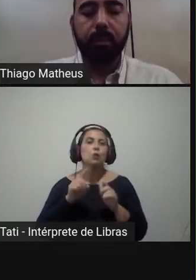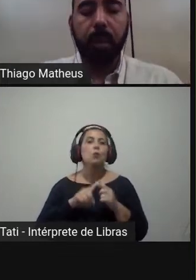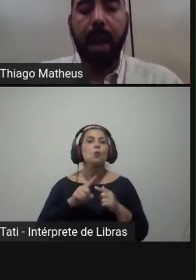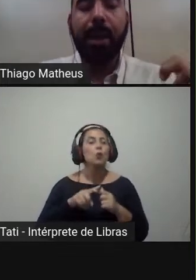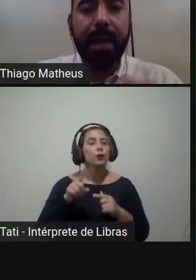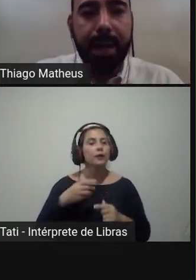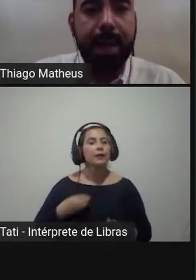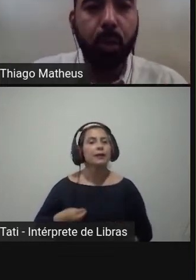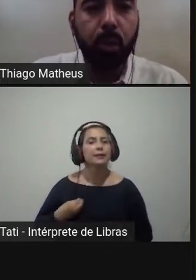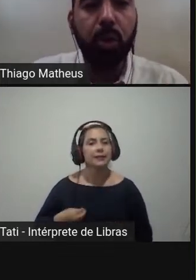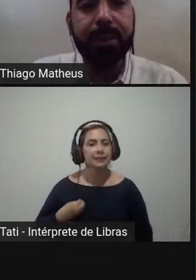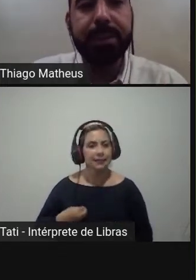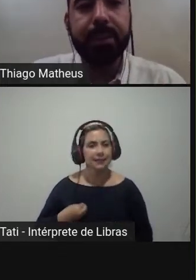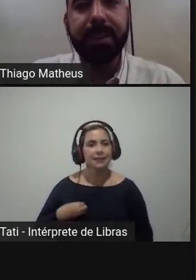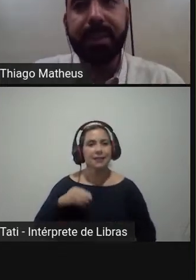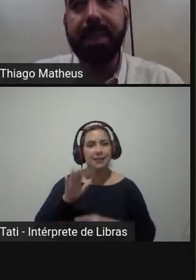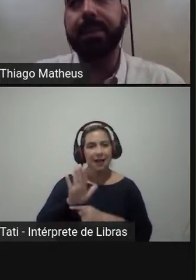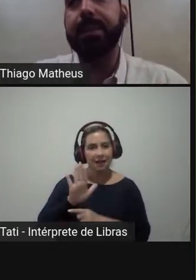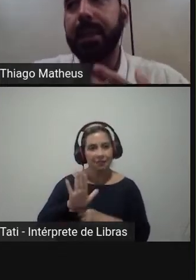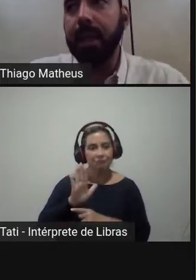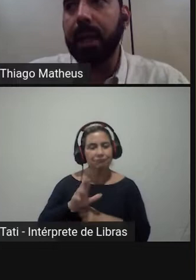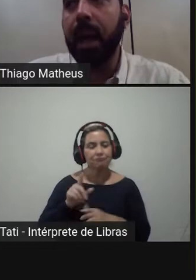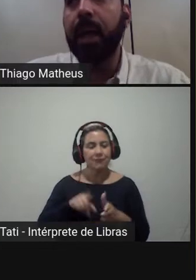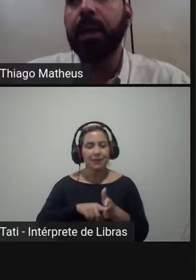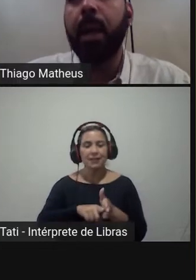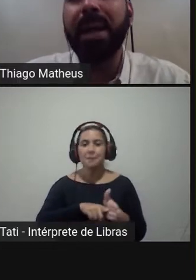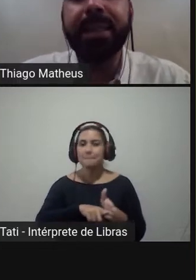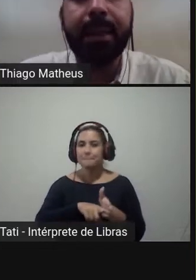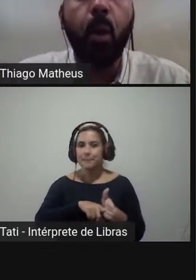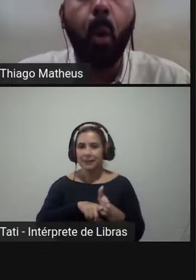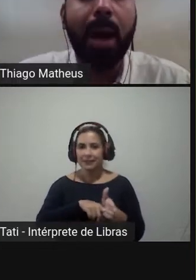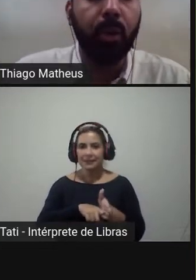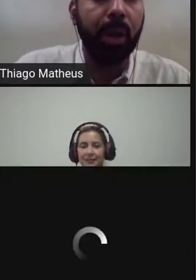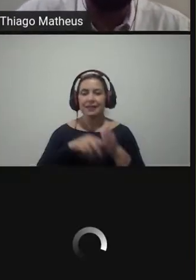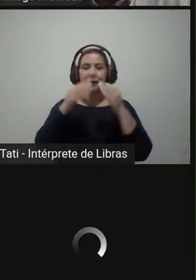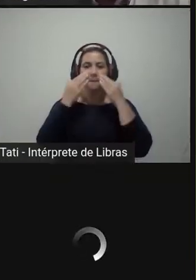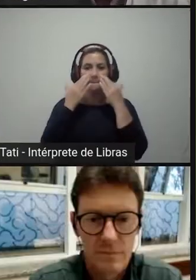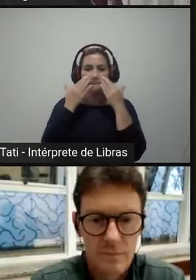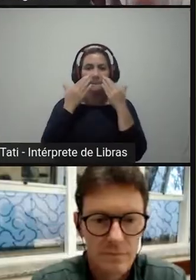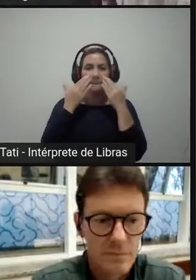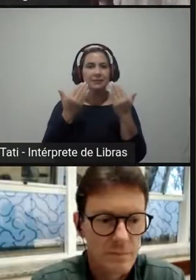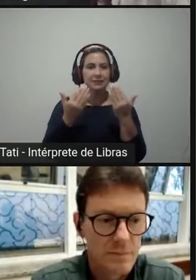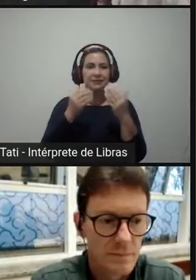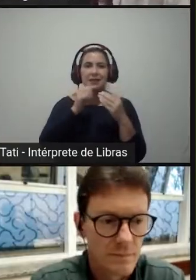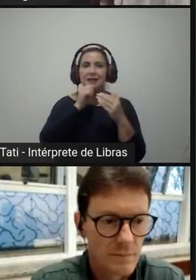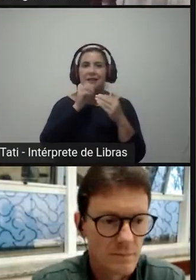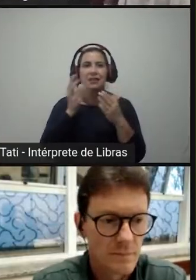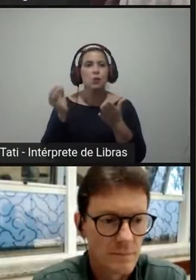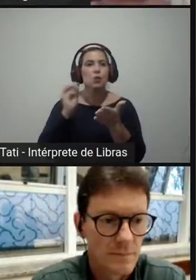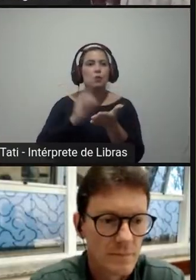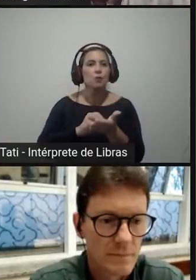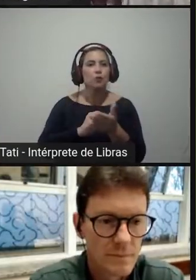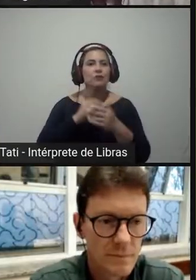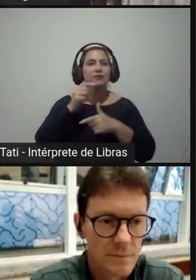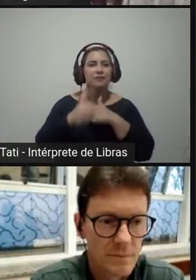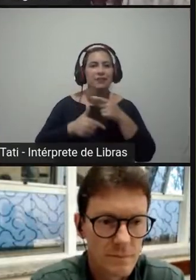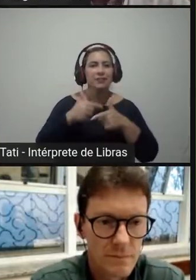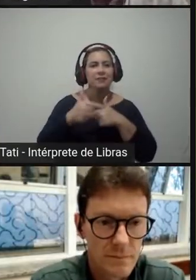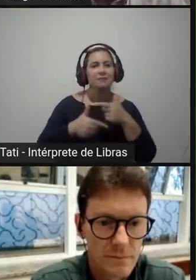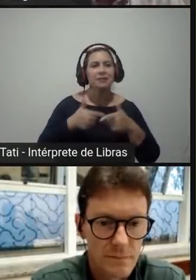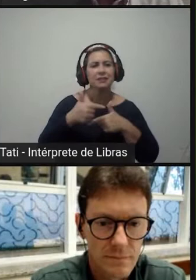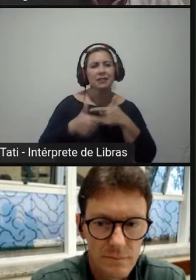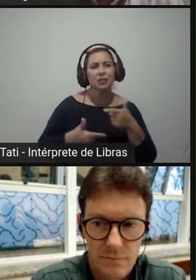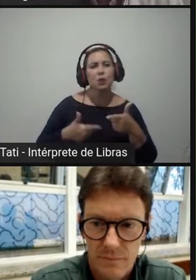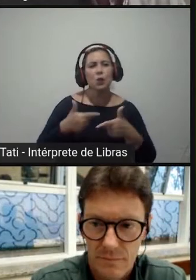agregando todas essas pesquisas e apresentar um quadro que eu não coloquei aqui, porque ficaria exaustivo demais, mas